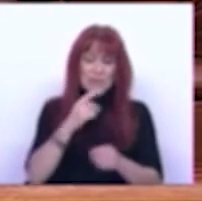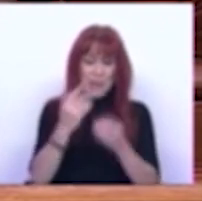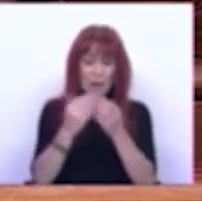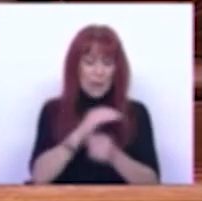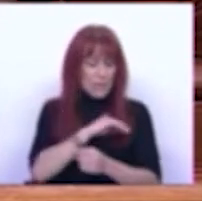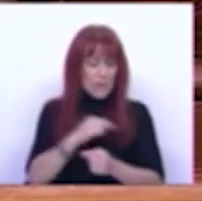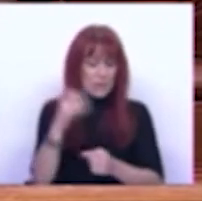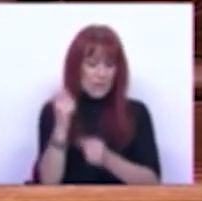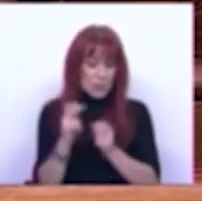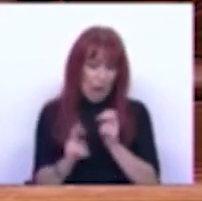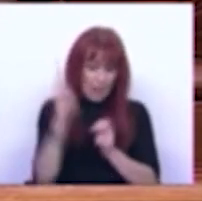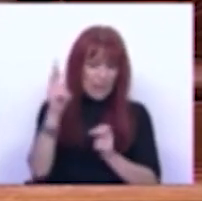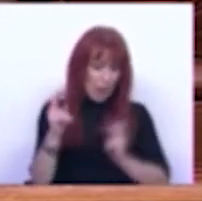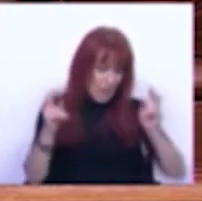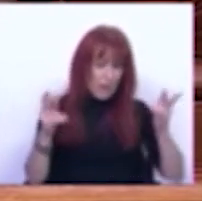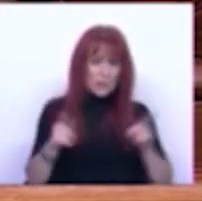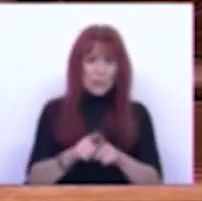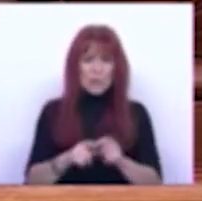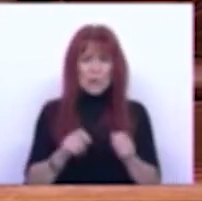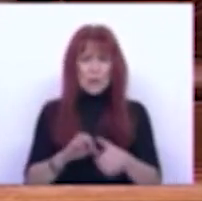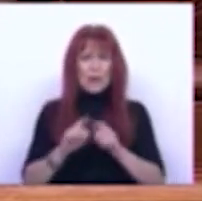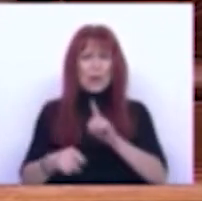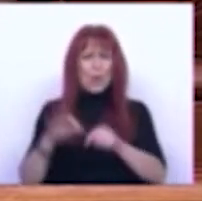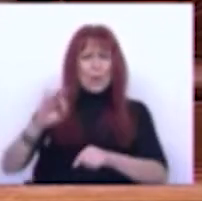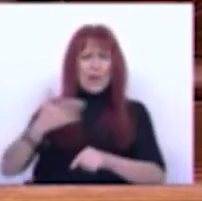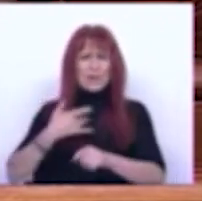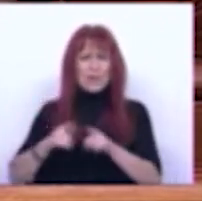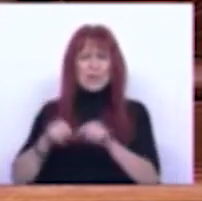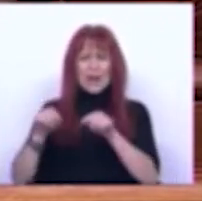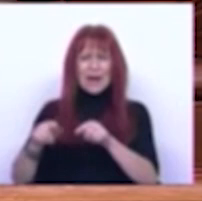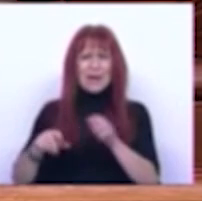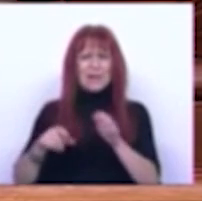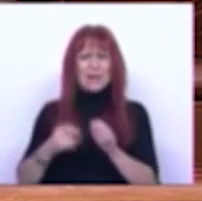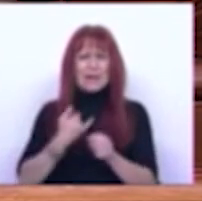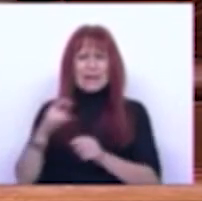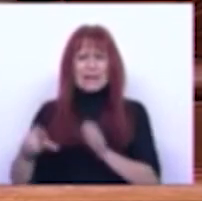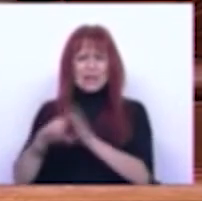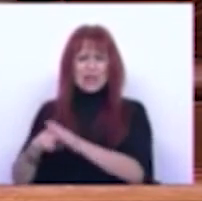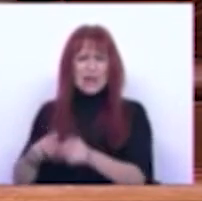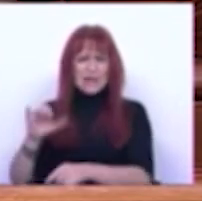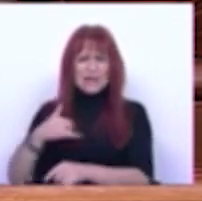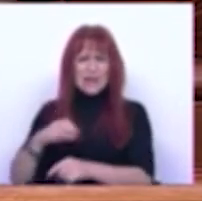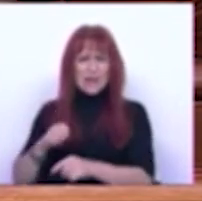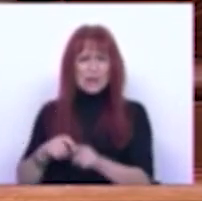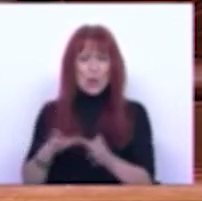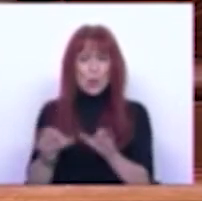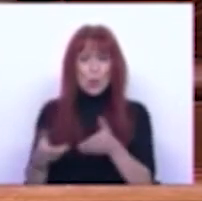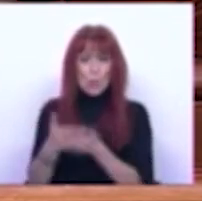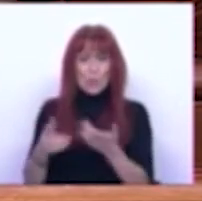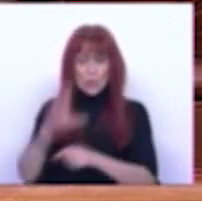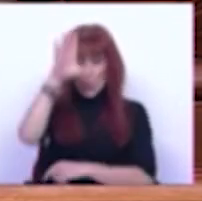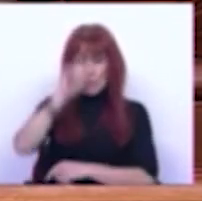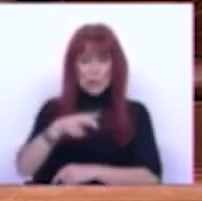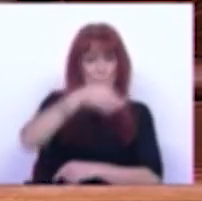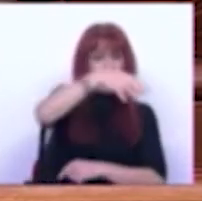aumentar salários e pensões Sobre o aplauso do PSD e do Chega CDS e dos grupos económicos o